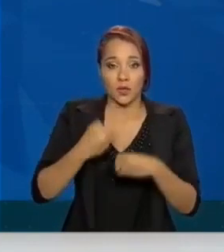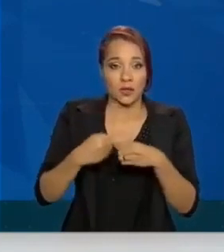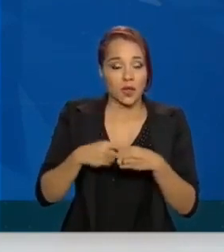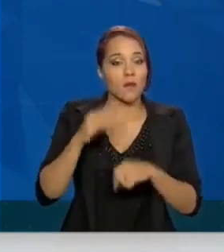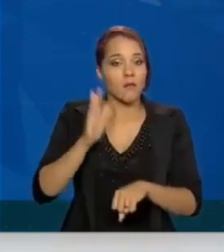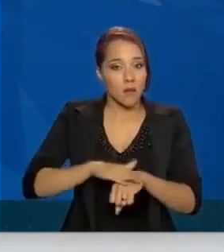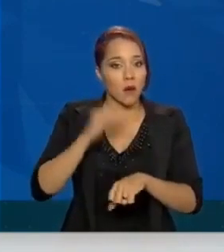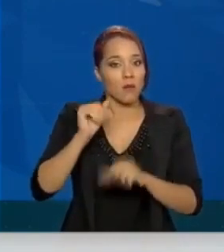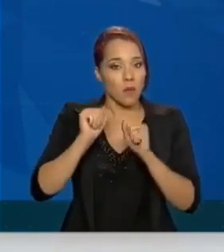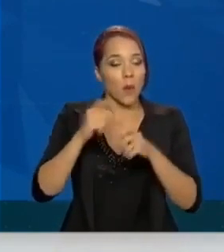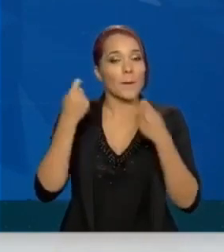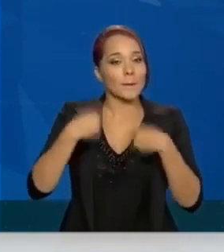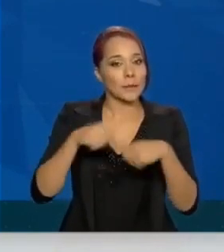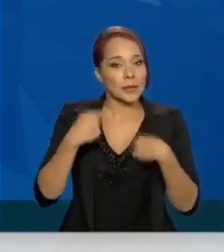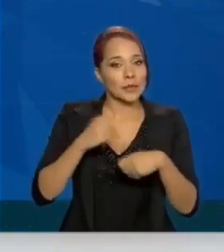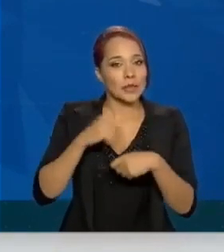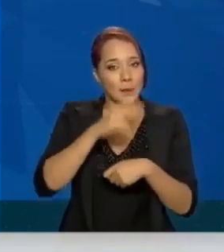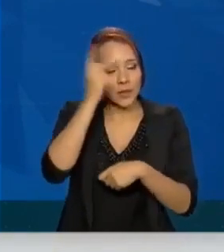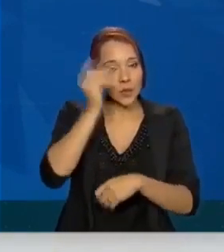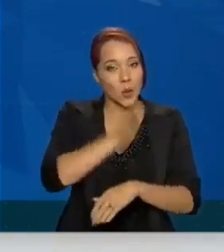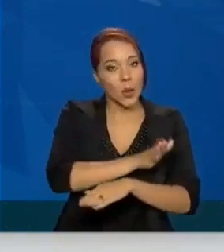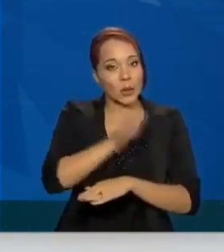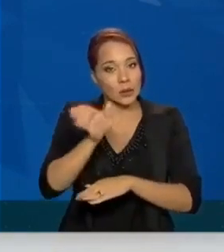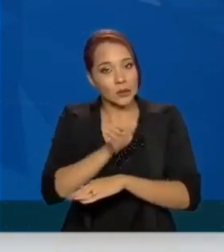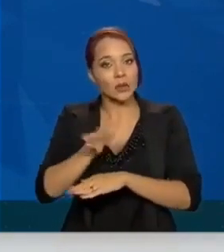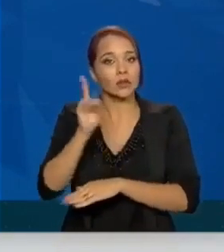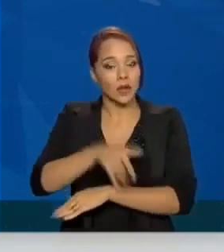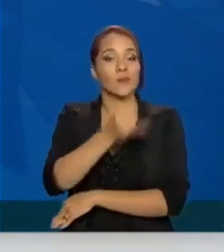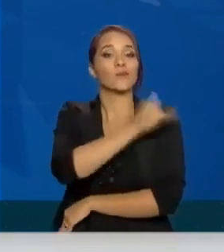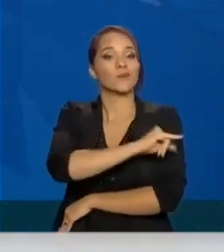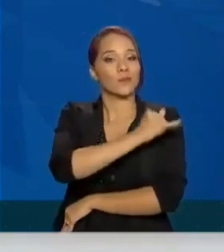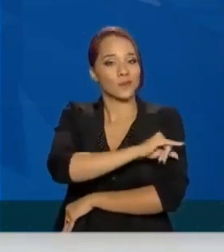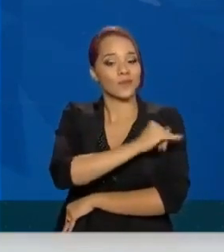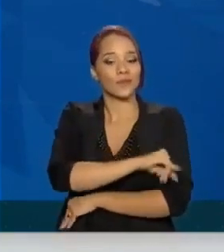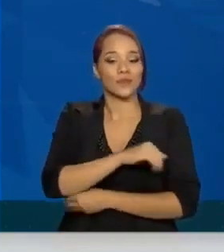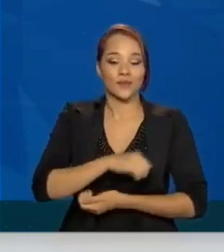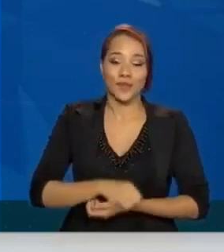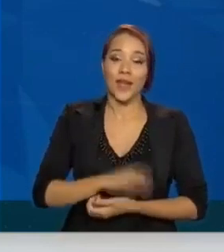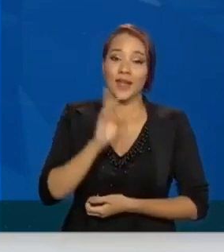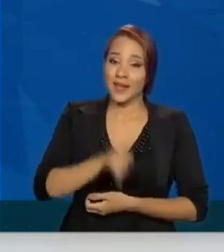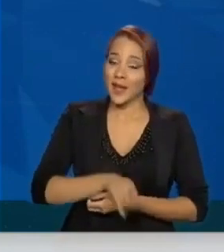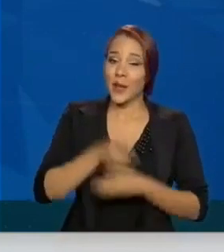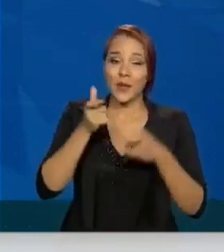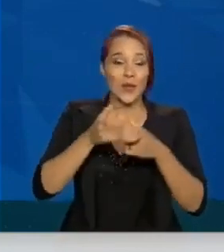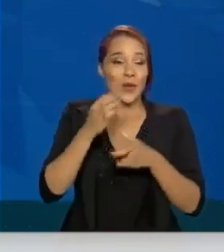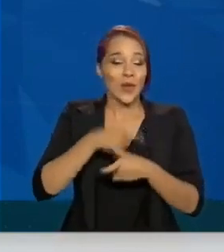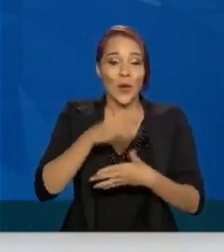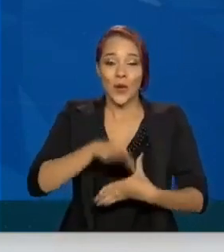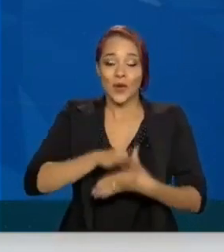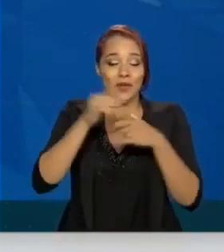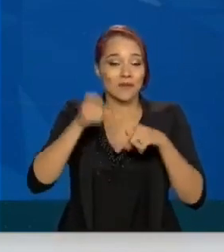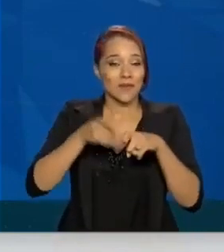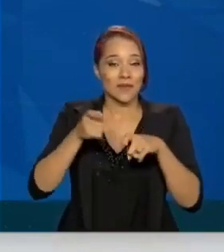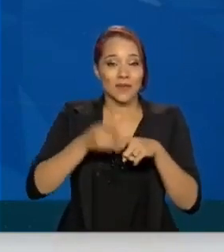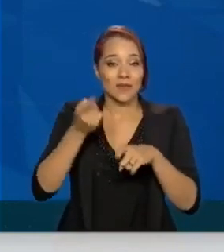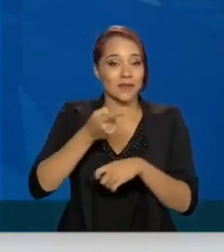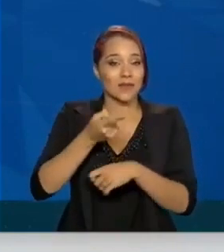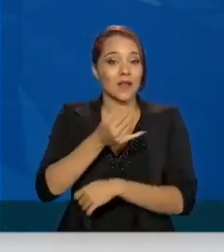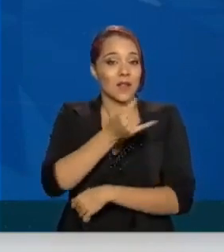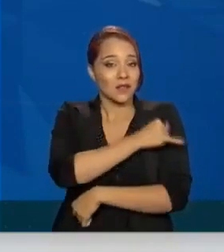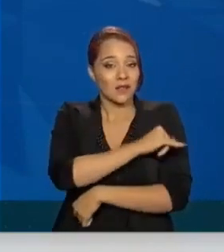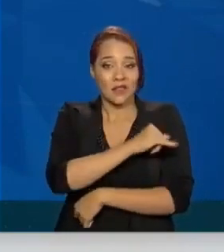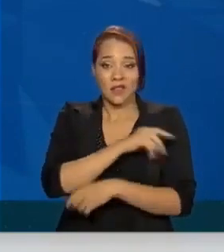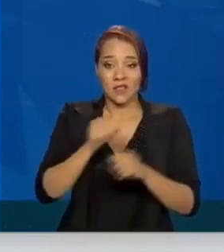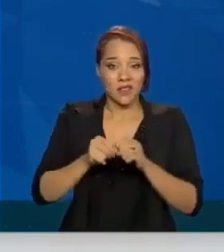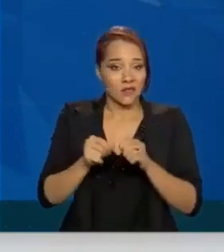mais pode eventualmente precisar receber é exatamente o Rio de Janeiro. E é exatamente o Conselho de Medicina do Rio de Janeiro que